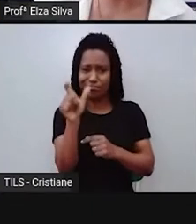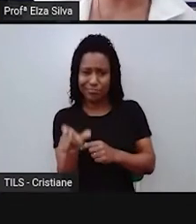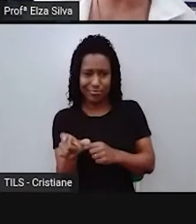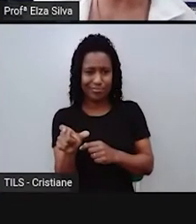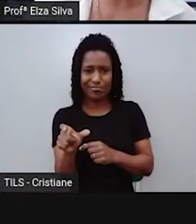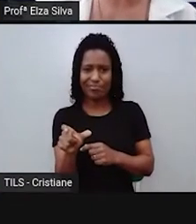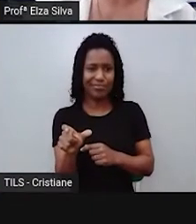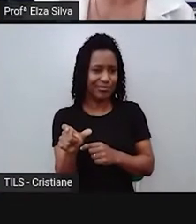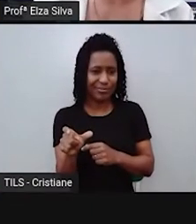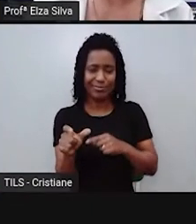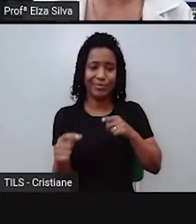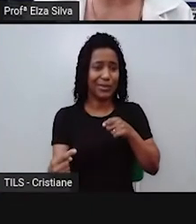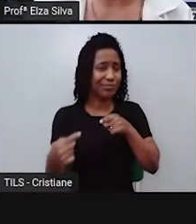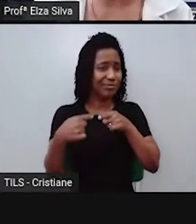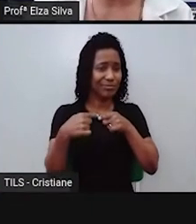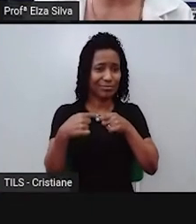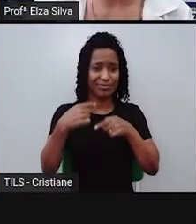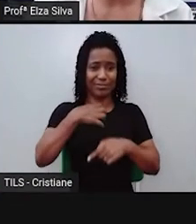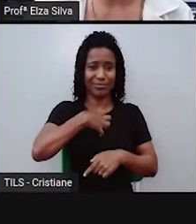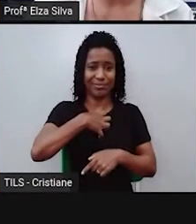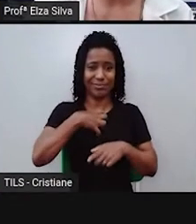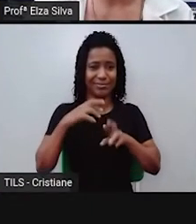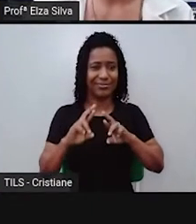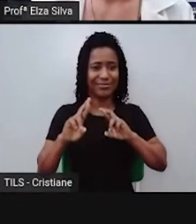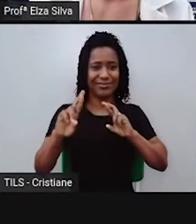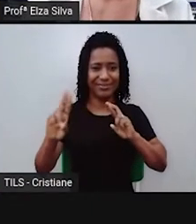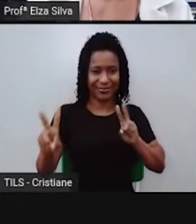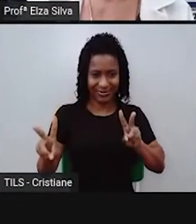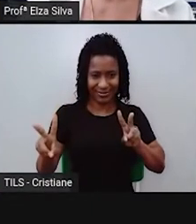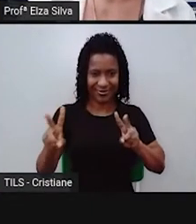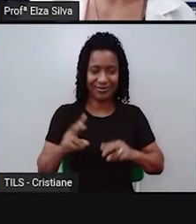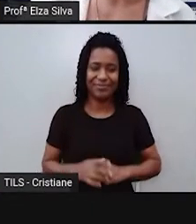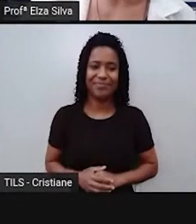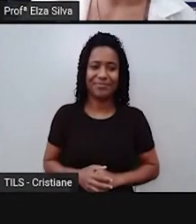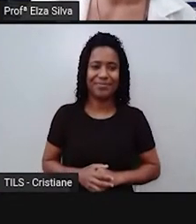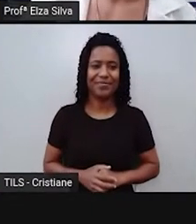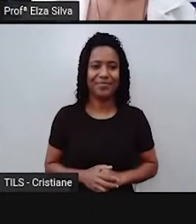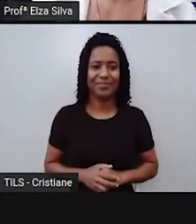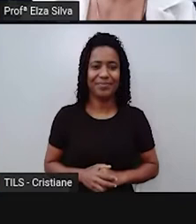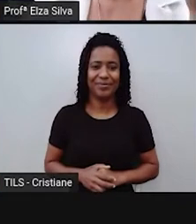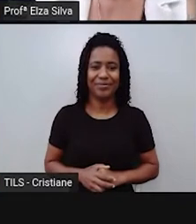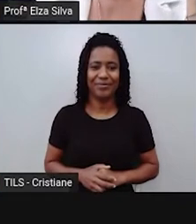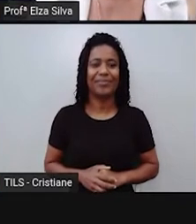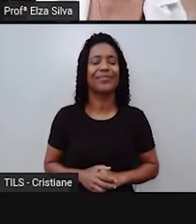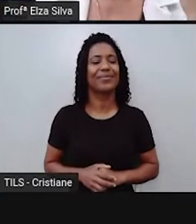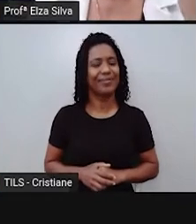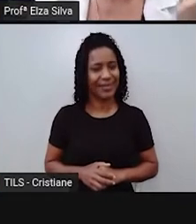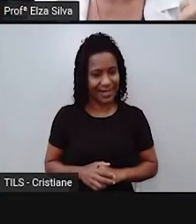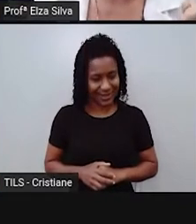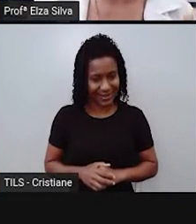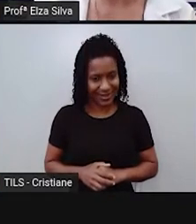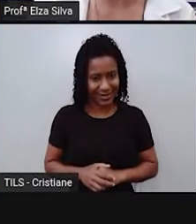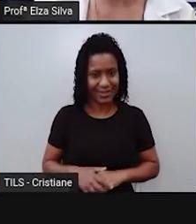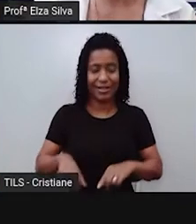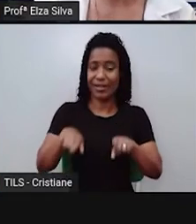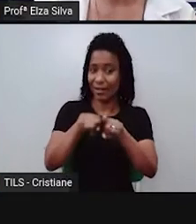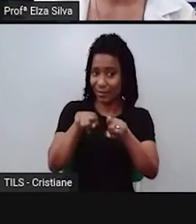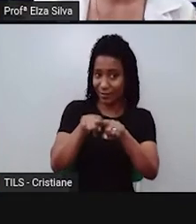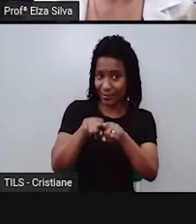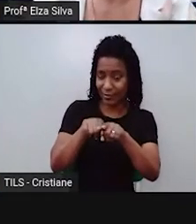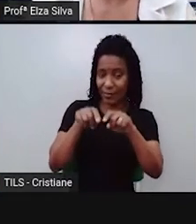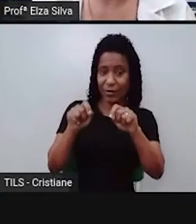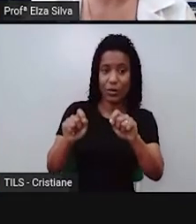do próprio contexto, como eu já disse antes. É possível retomar referências do passado,